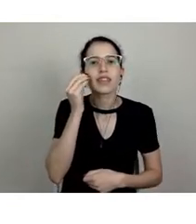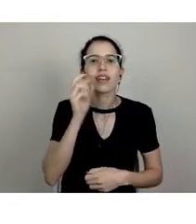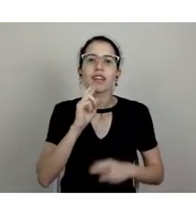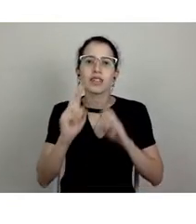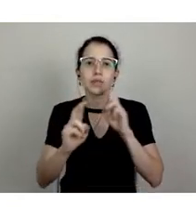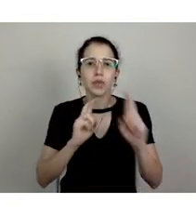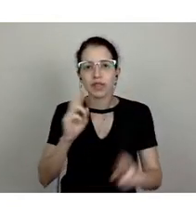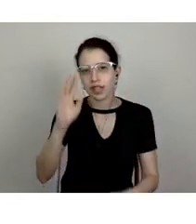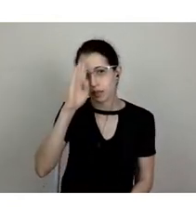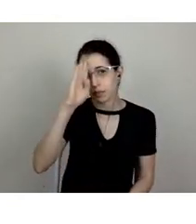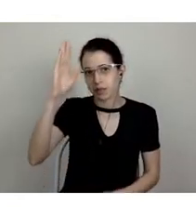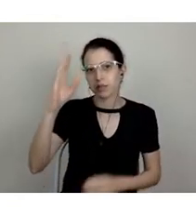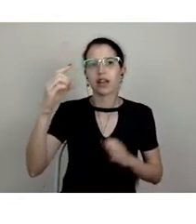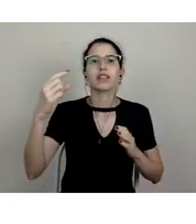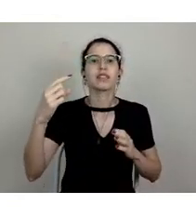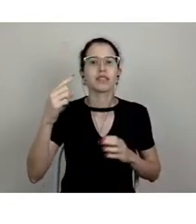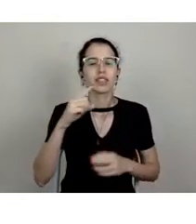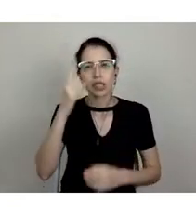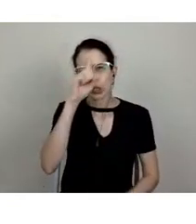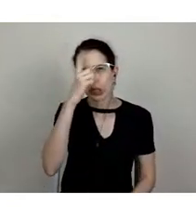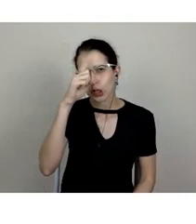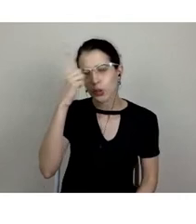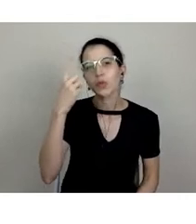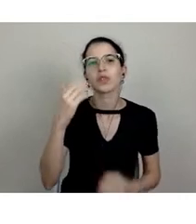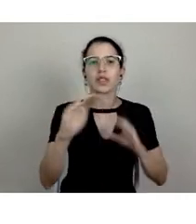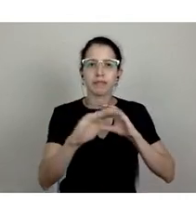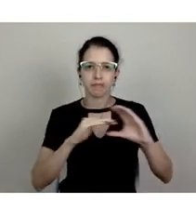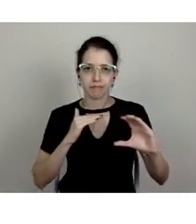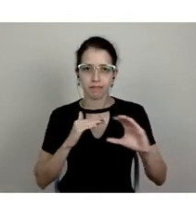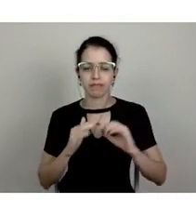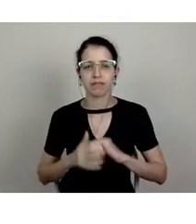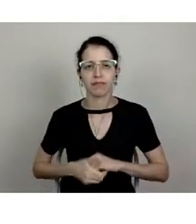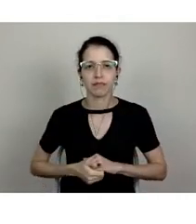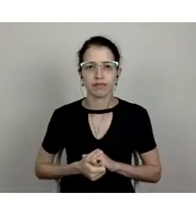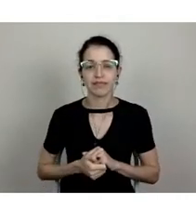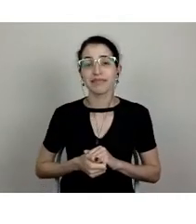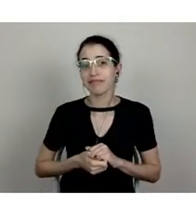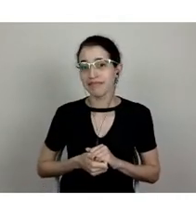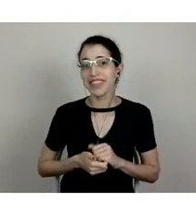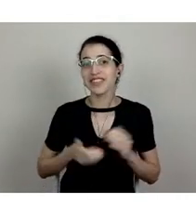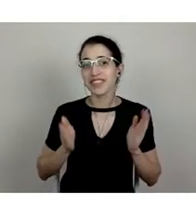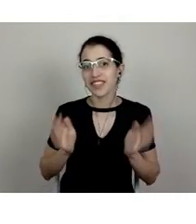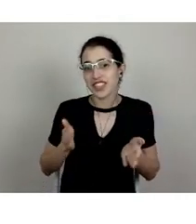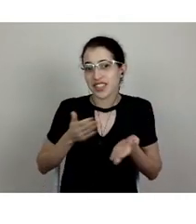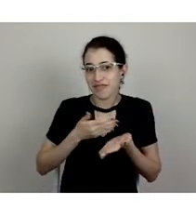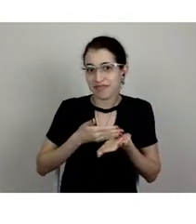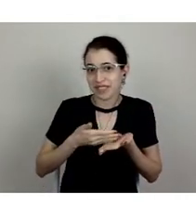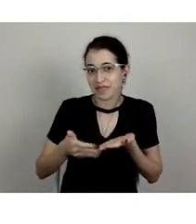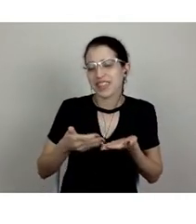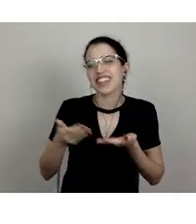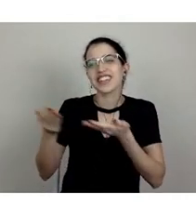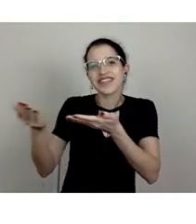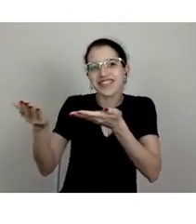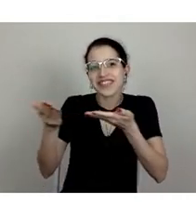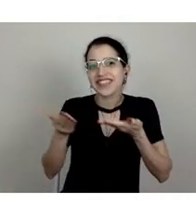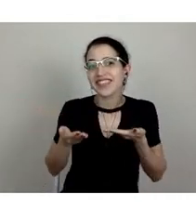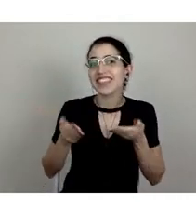chegaram de várias pessoas. E para que a gente já comece, eu convido então os